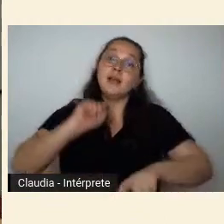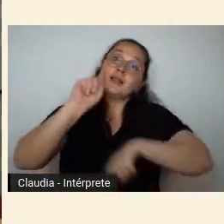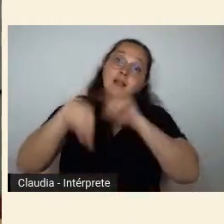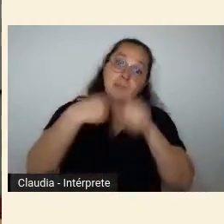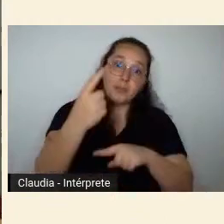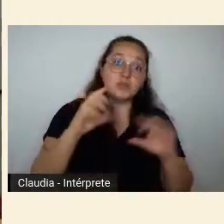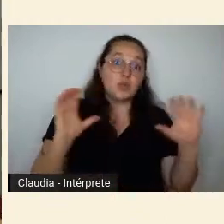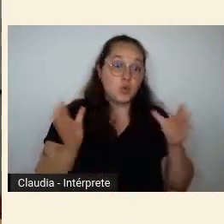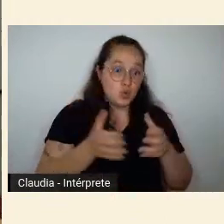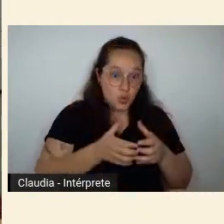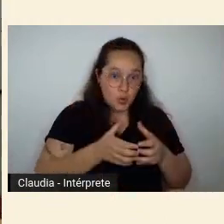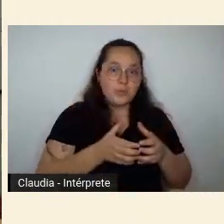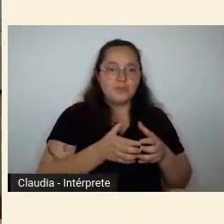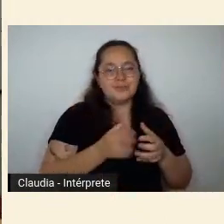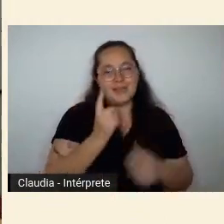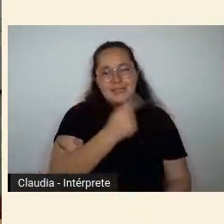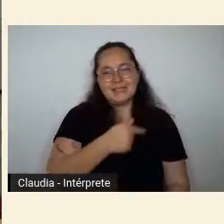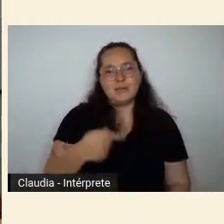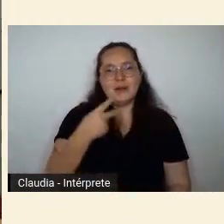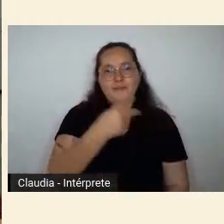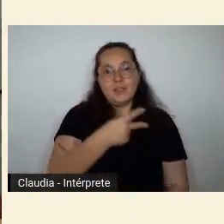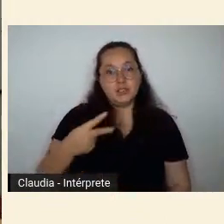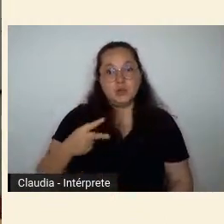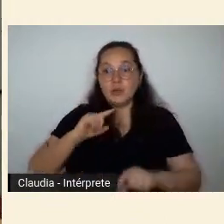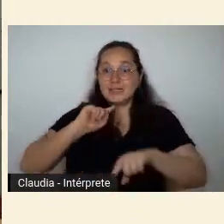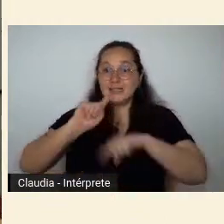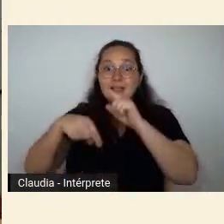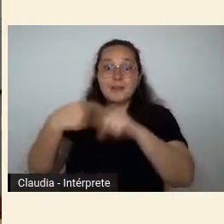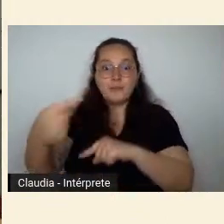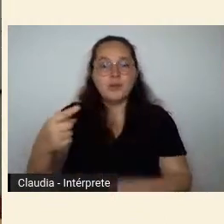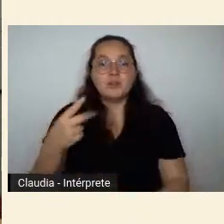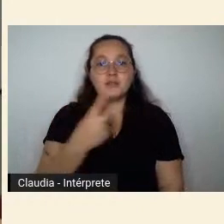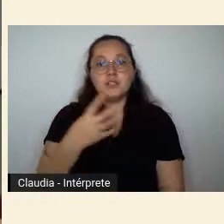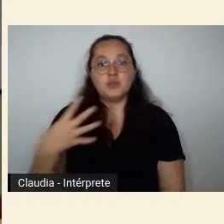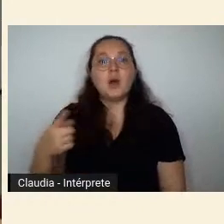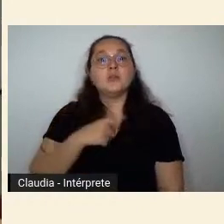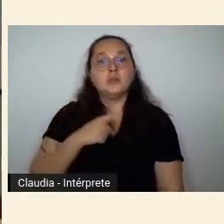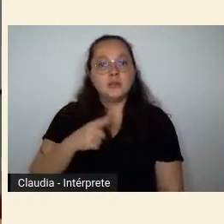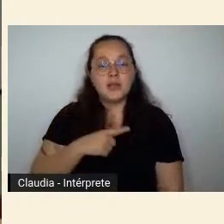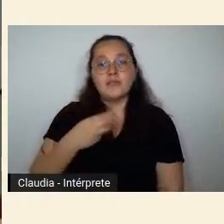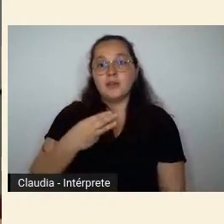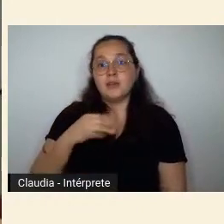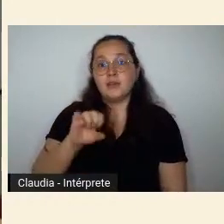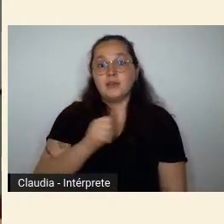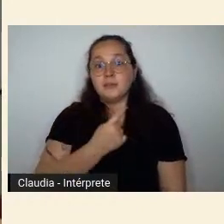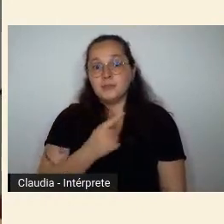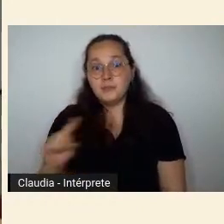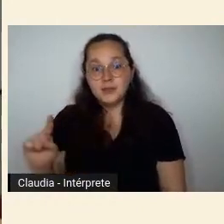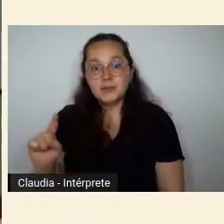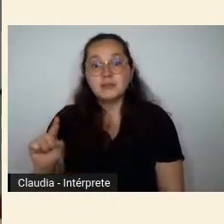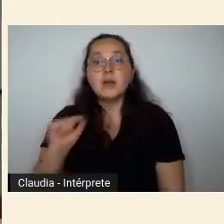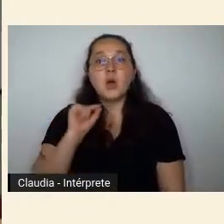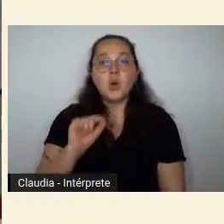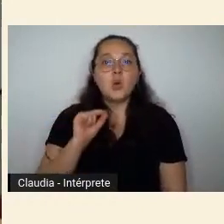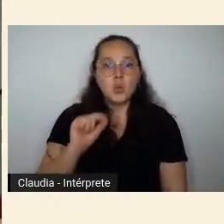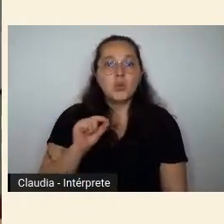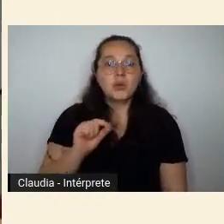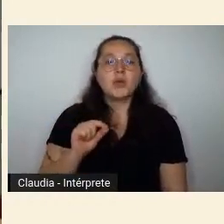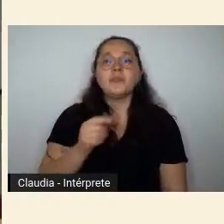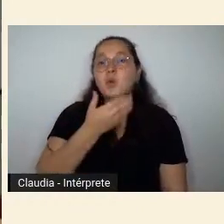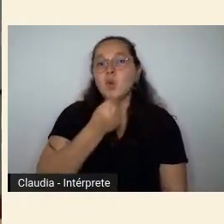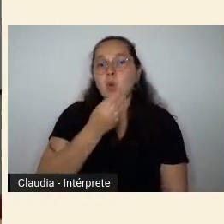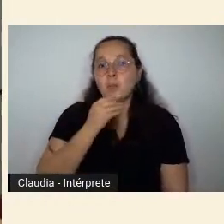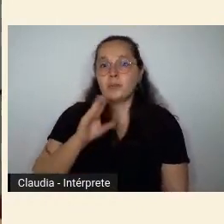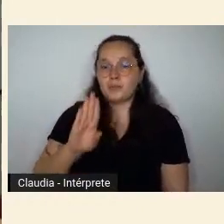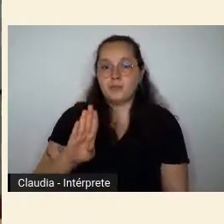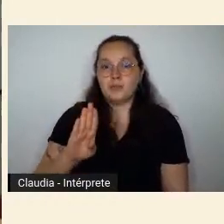24 que ocorre a famosa missão ao lado do poeta franco-suíço de um braço só e eterno cigarro na boca Blaise Cendrá